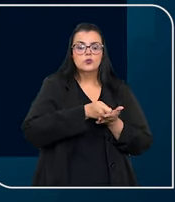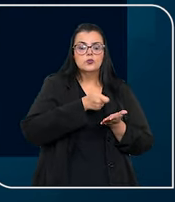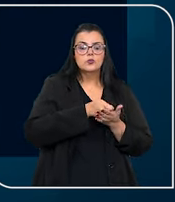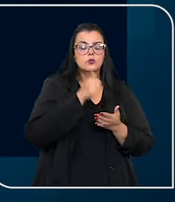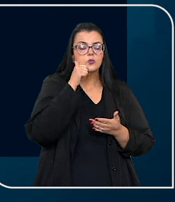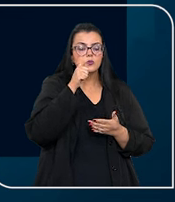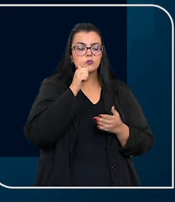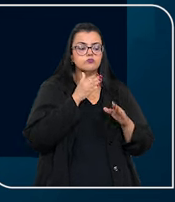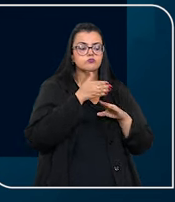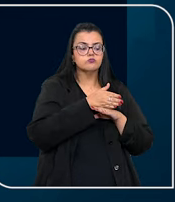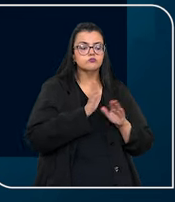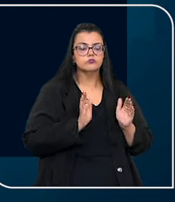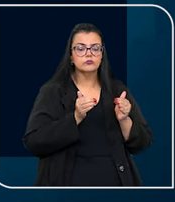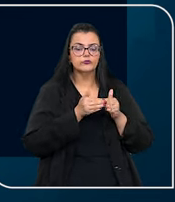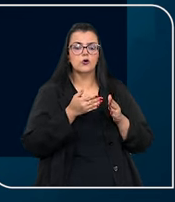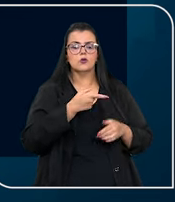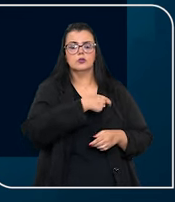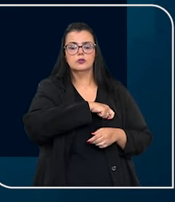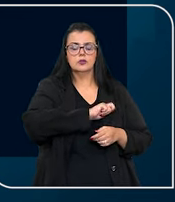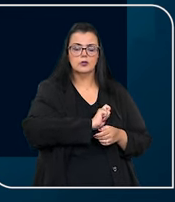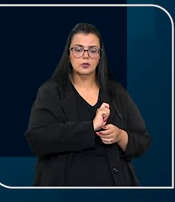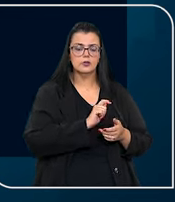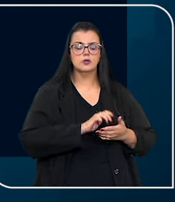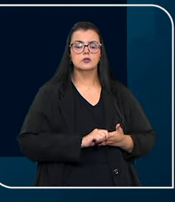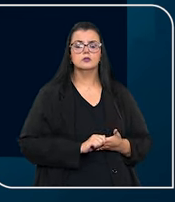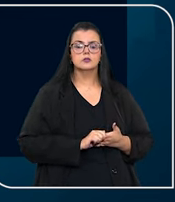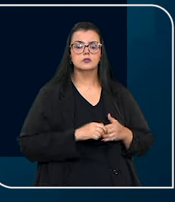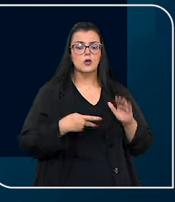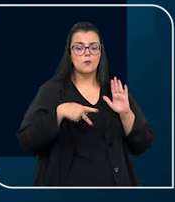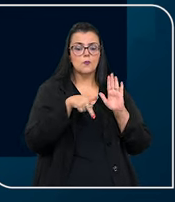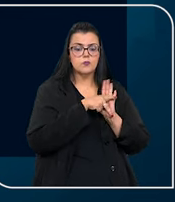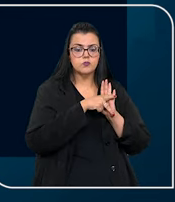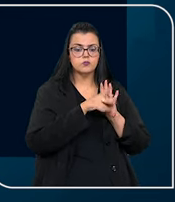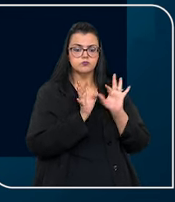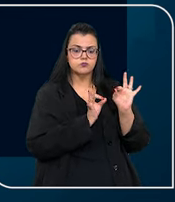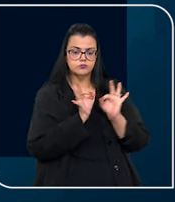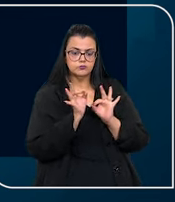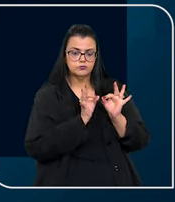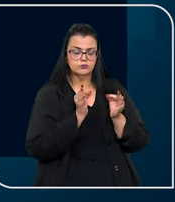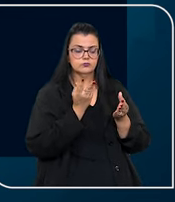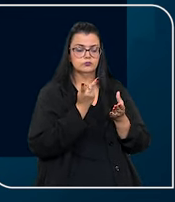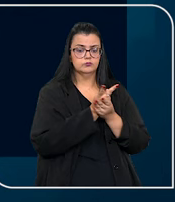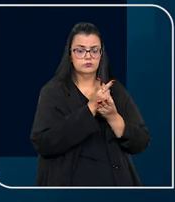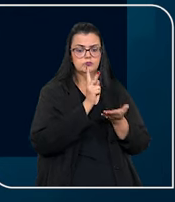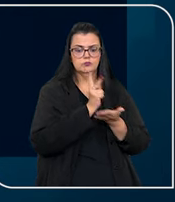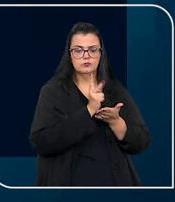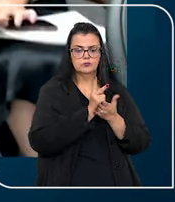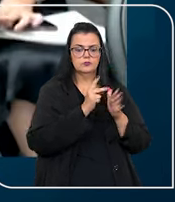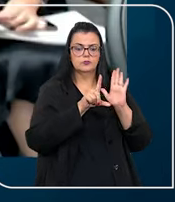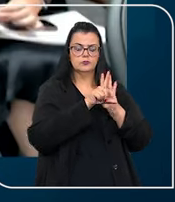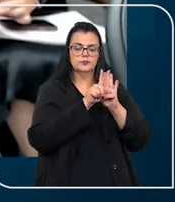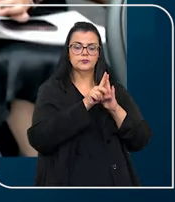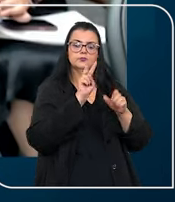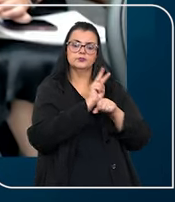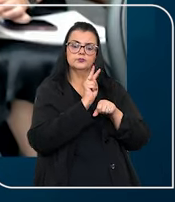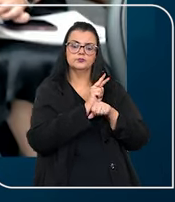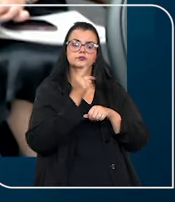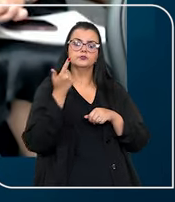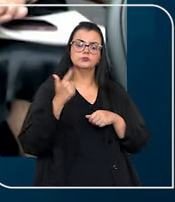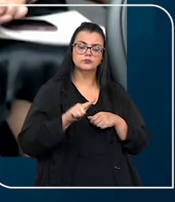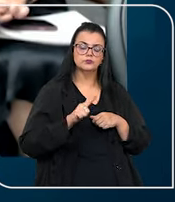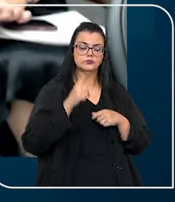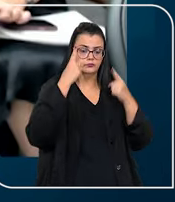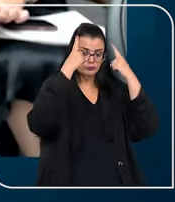que exigir que a mulher vá ao fórum ou à delegacia de polícia para solicitar a manutenção da medida protetiva causaria uma